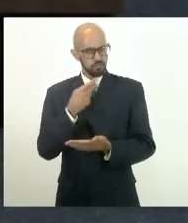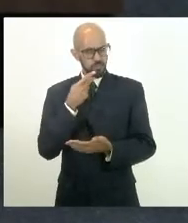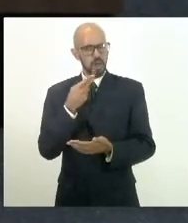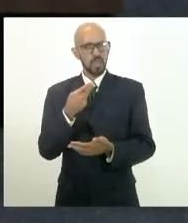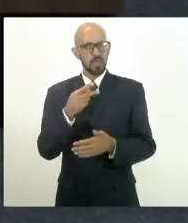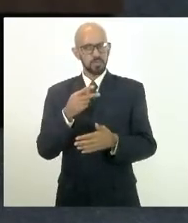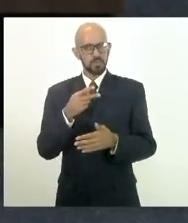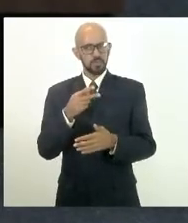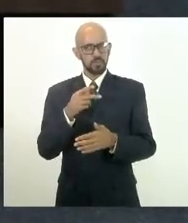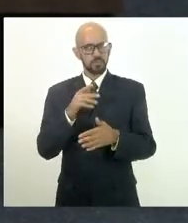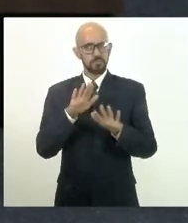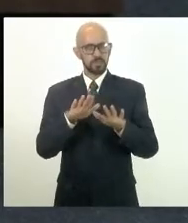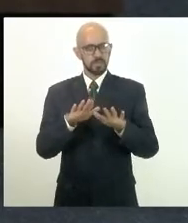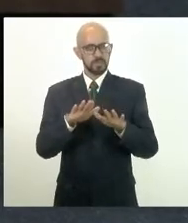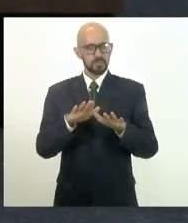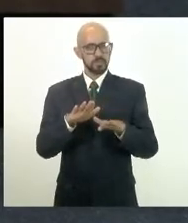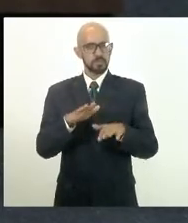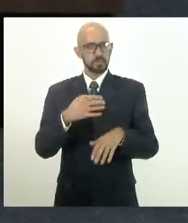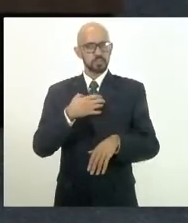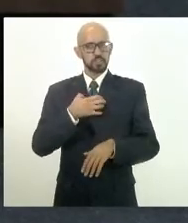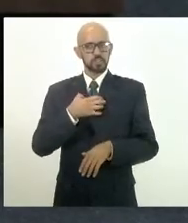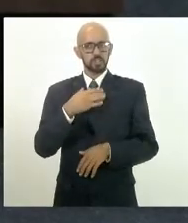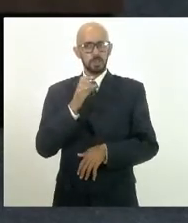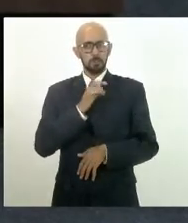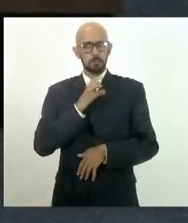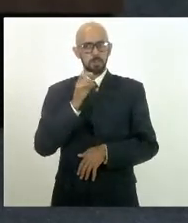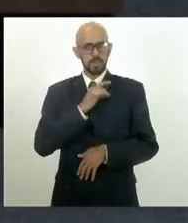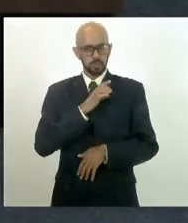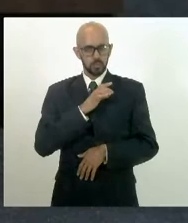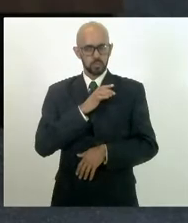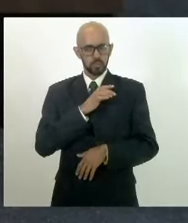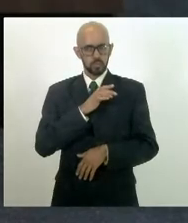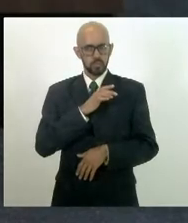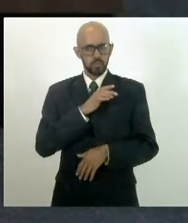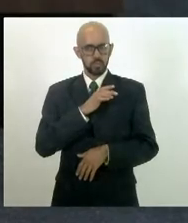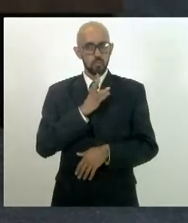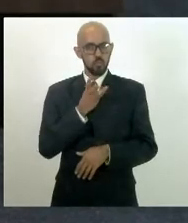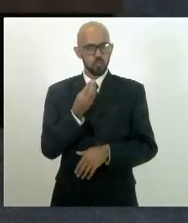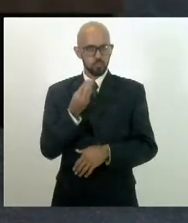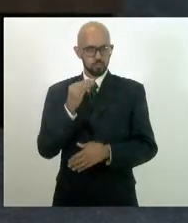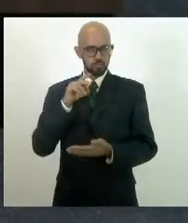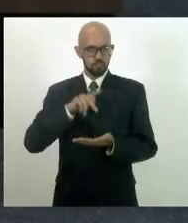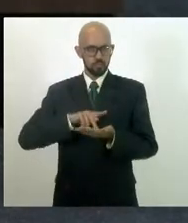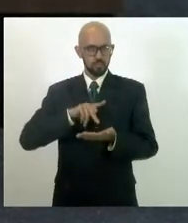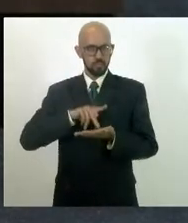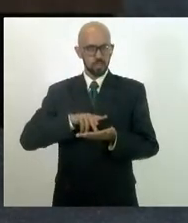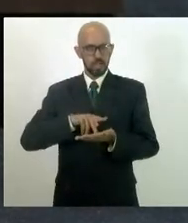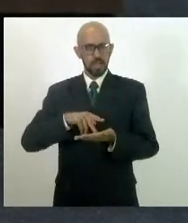mas tive medo. Eu tive muito medo de ver uma morte.